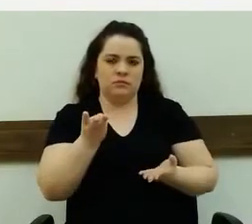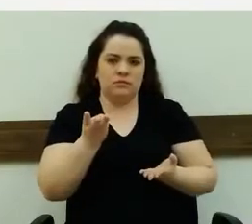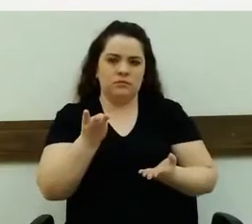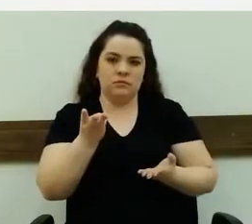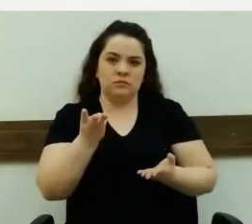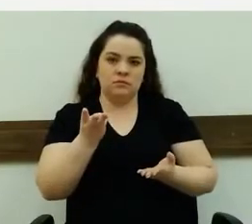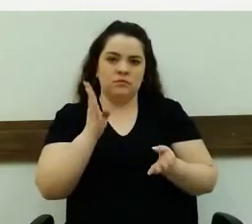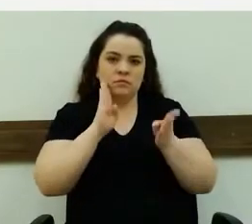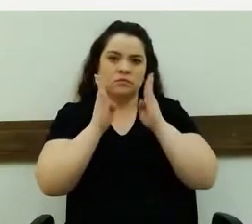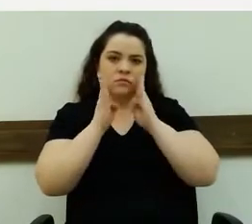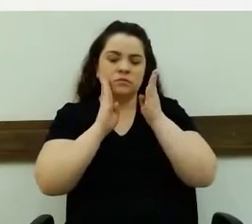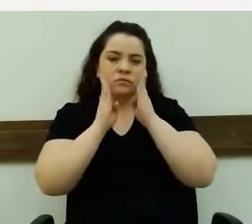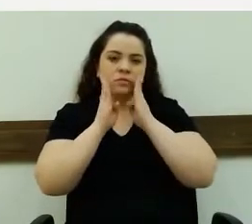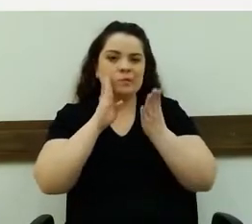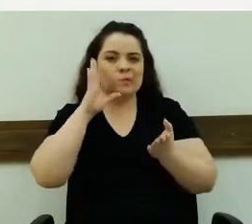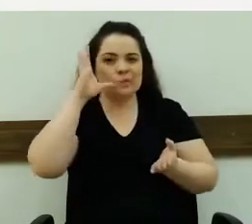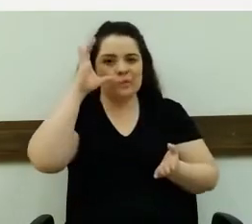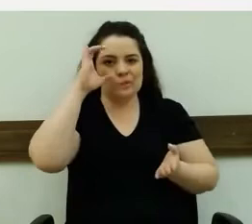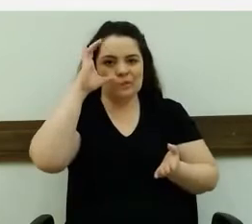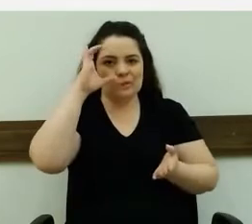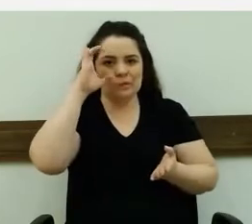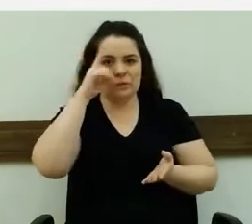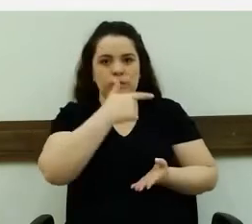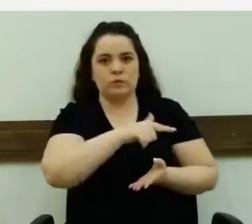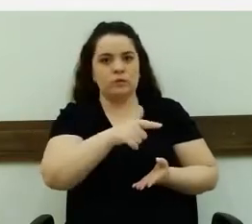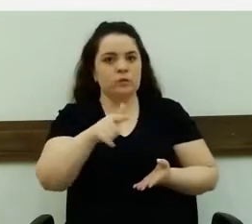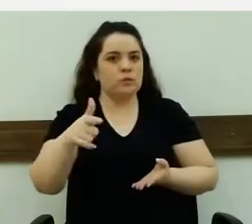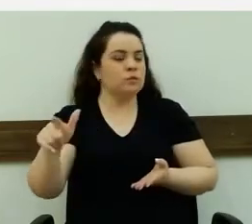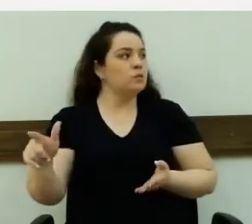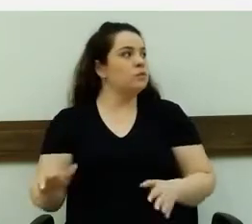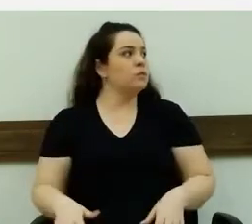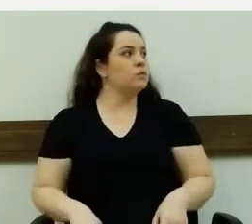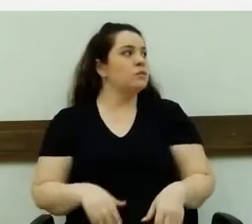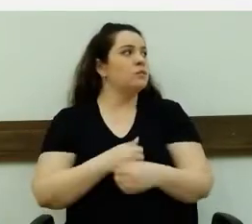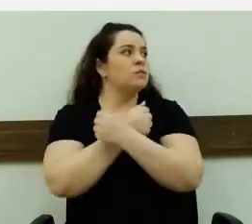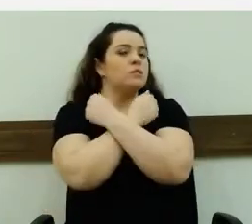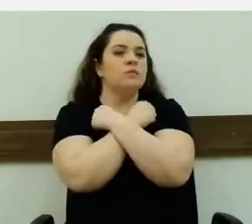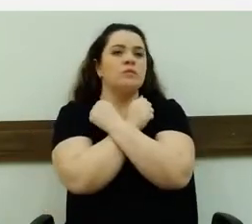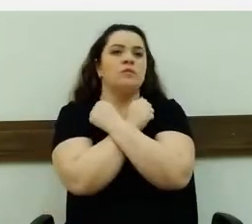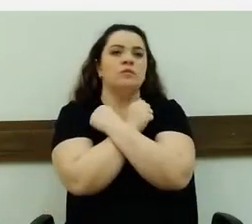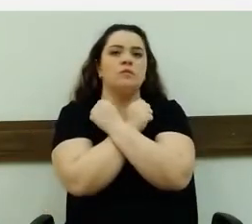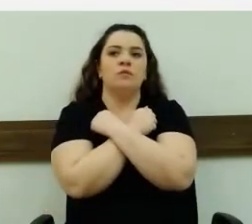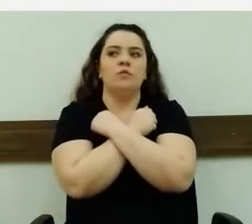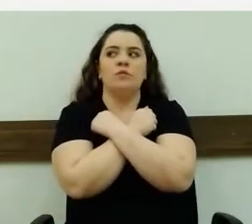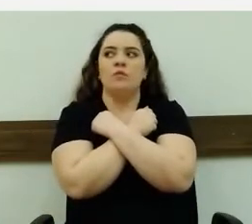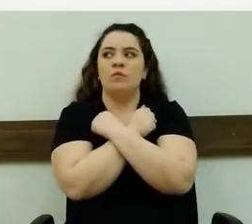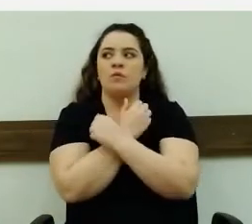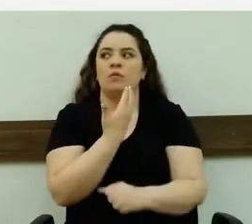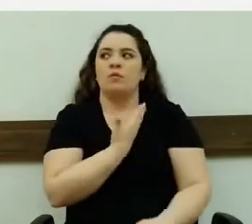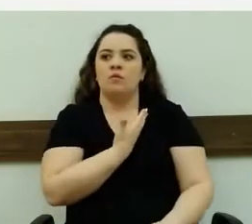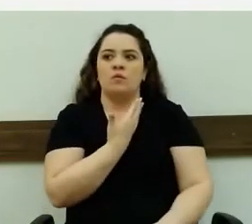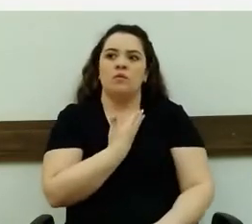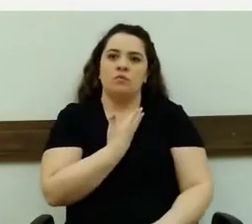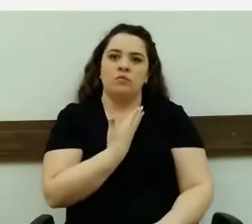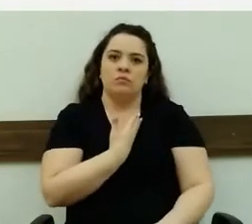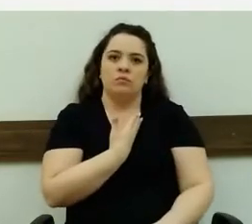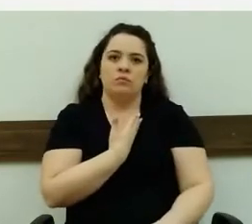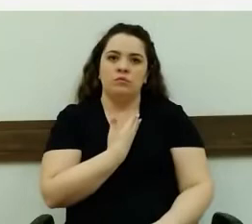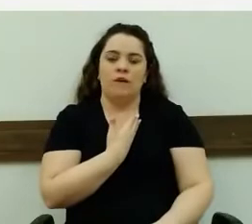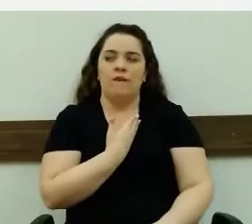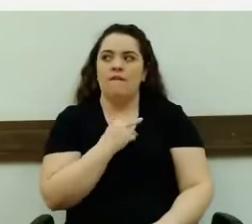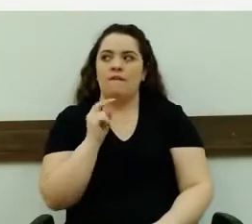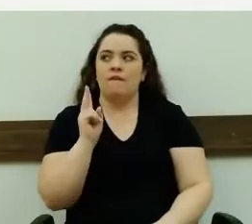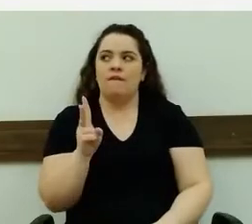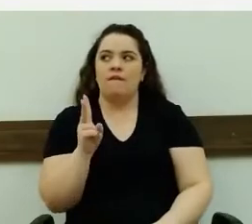funcionando. Mandar meu abraço aqui também à nossa nobre amiga que está nos assistindo ali. Dona Vera